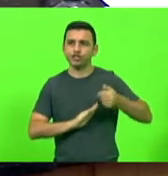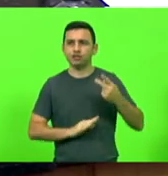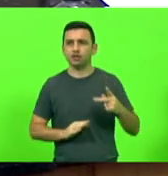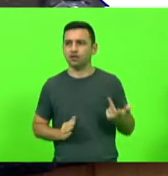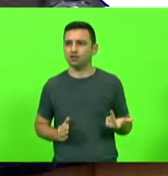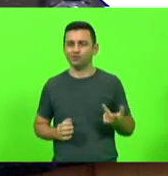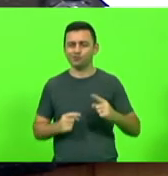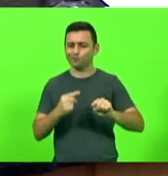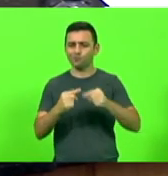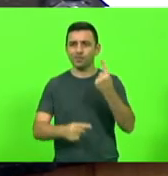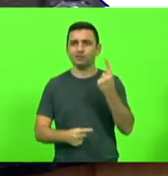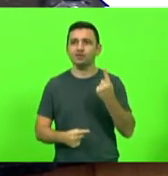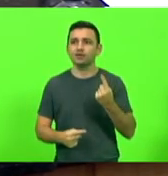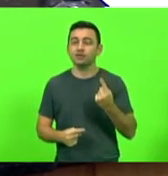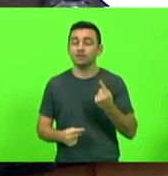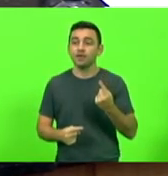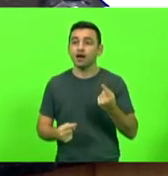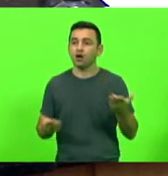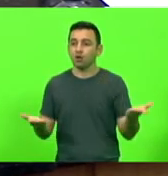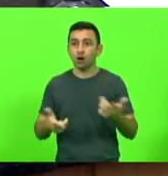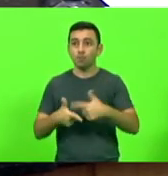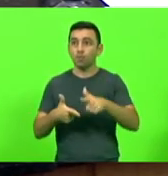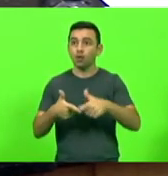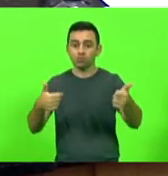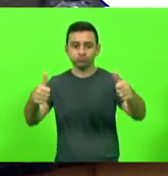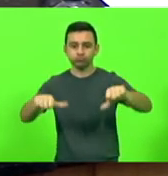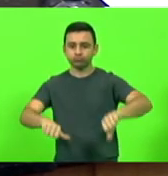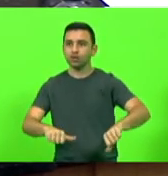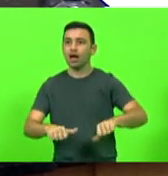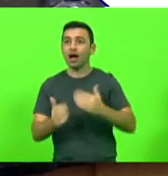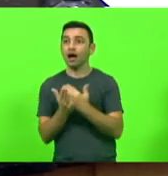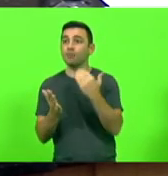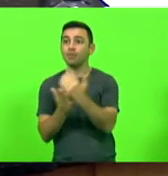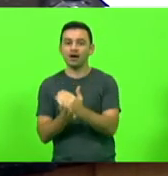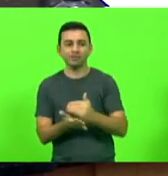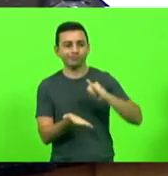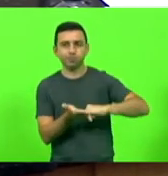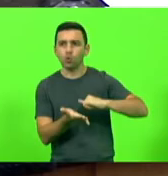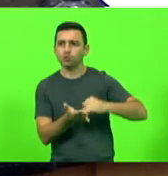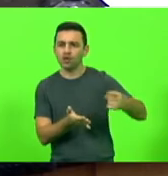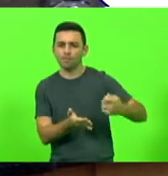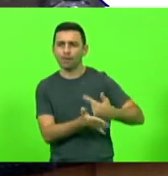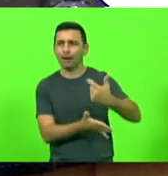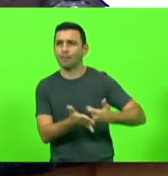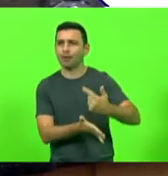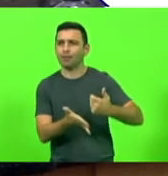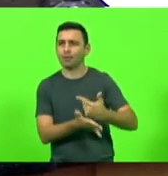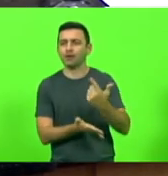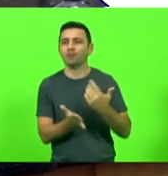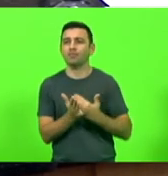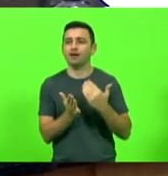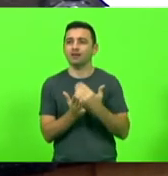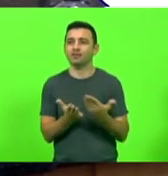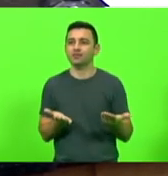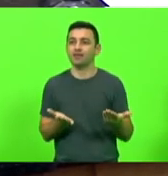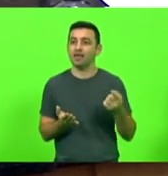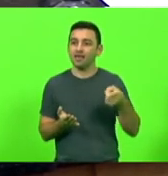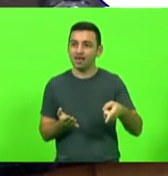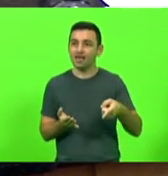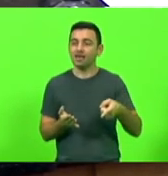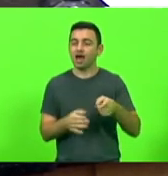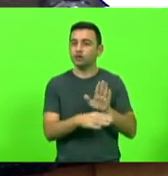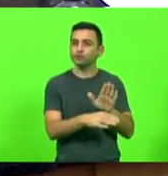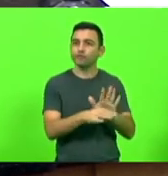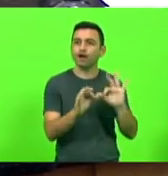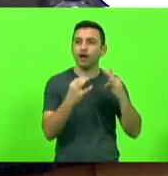sentido em momentos de crise nós tirarmos cada vez mais dinheiro do catarinense que ao invés de colocar comida na mesa